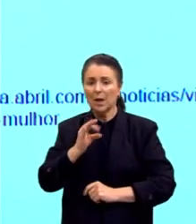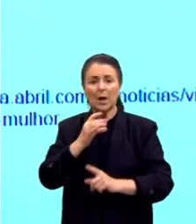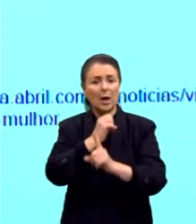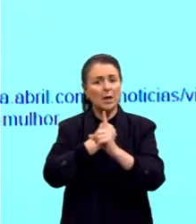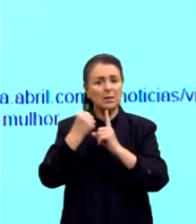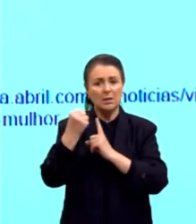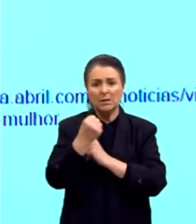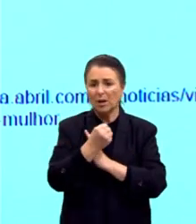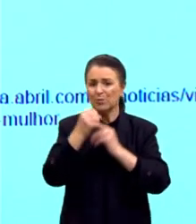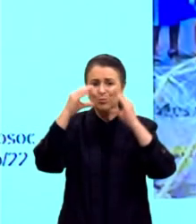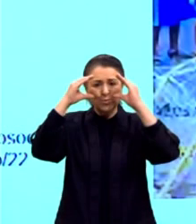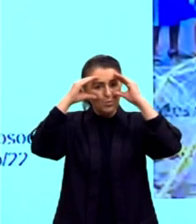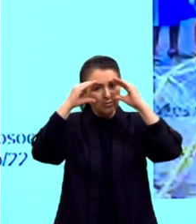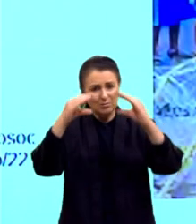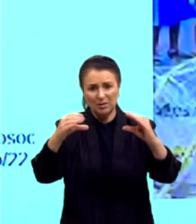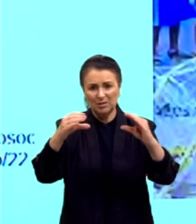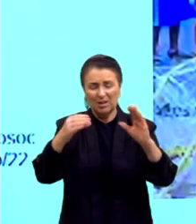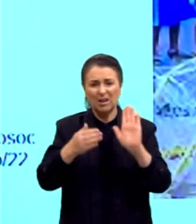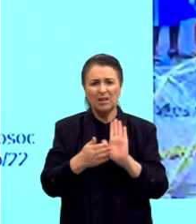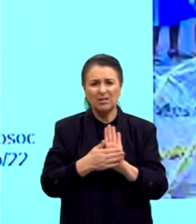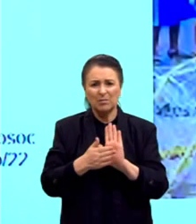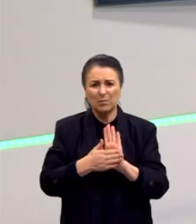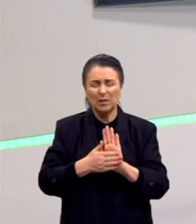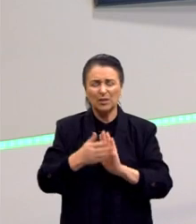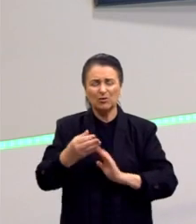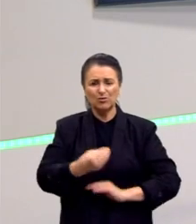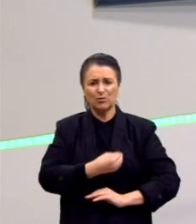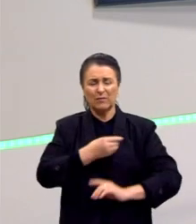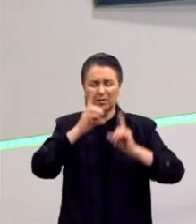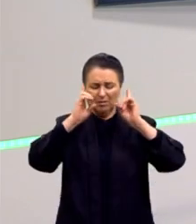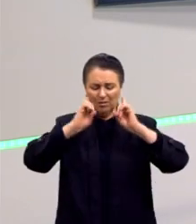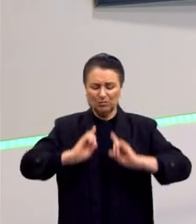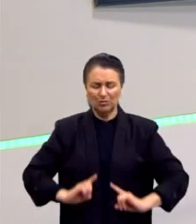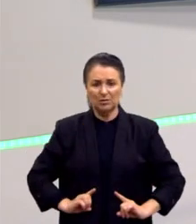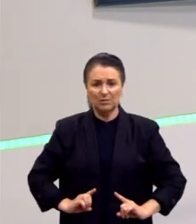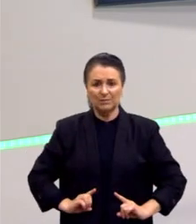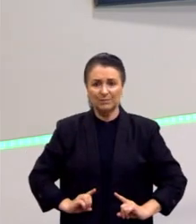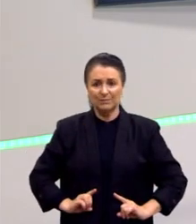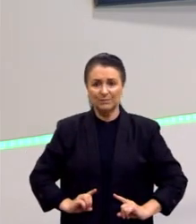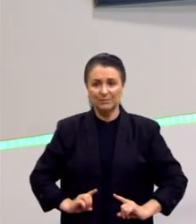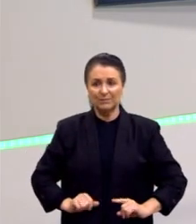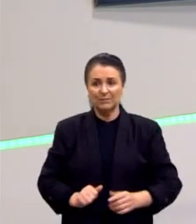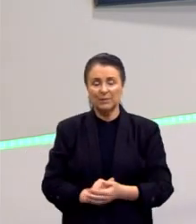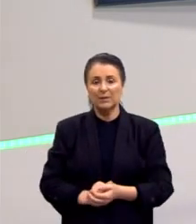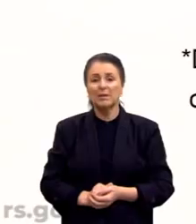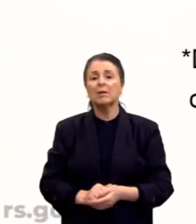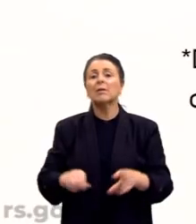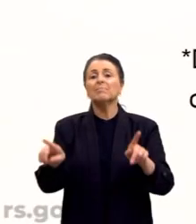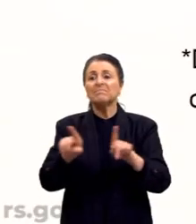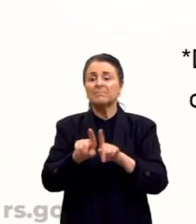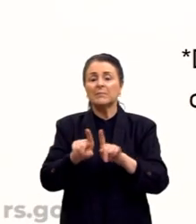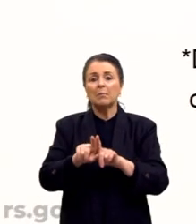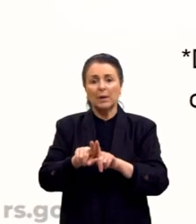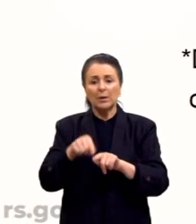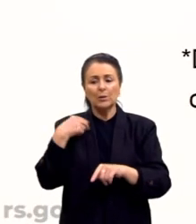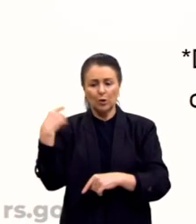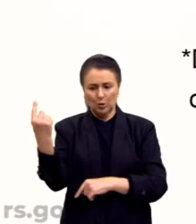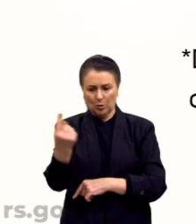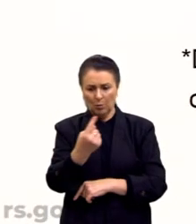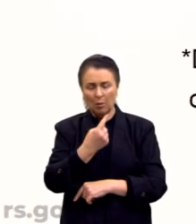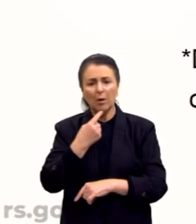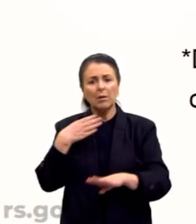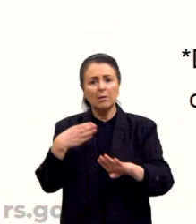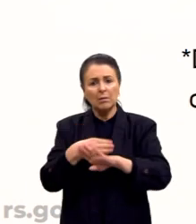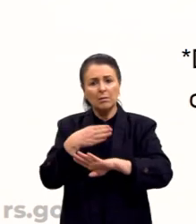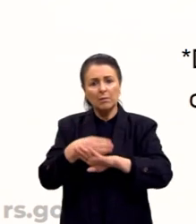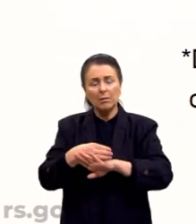respeita como uma proposta de vida digna. Olha, nós também somos autores. Isso que falavam